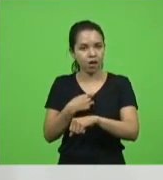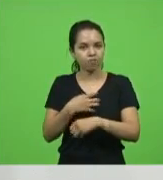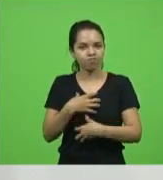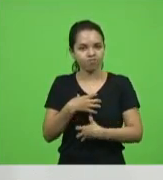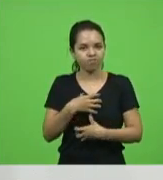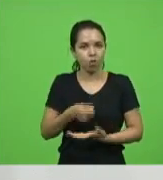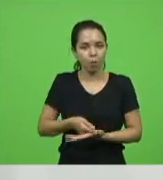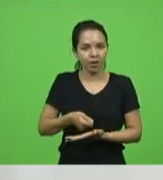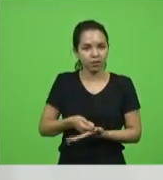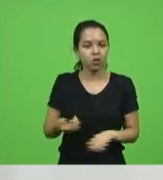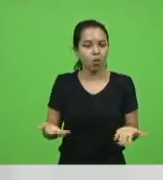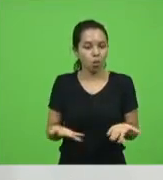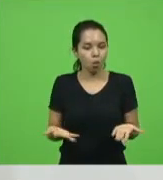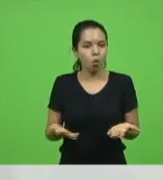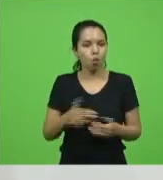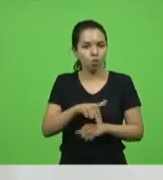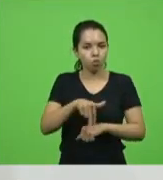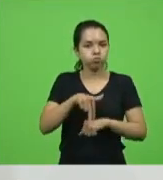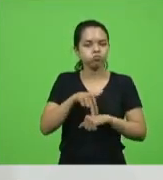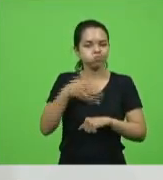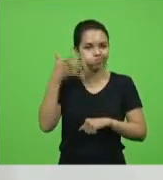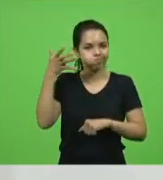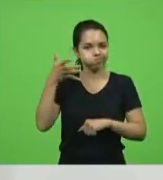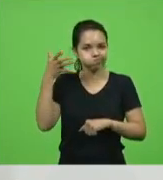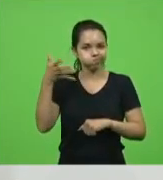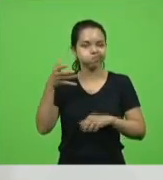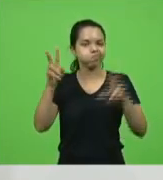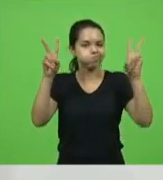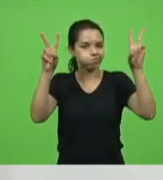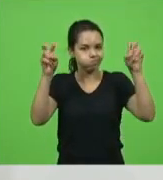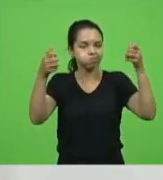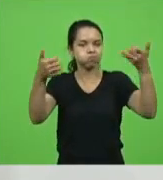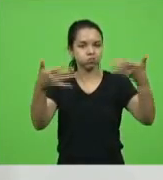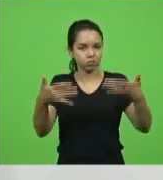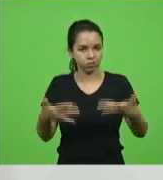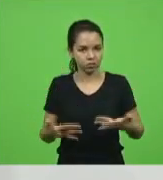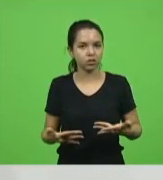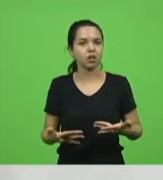hoje de tocar nesse assunto aqui na tribuna, fazer uma justiça